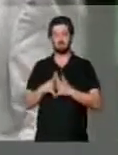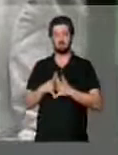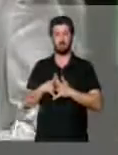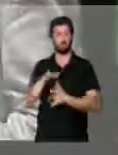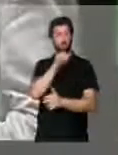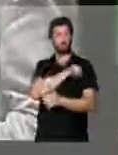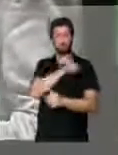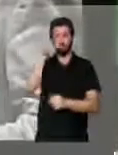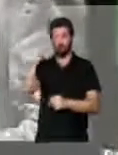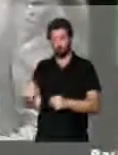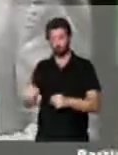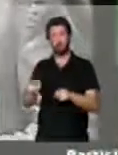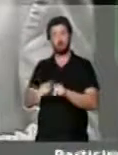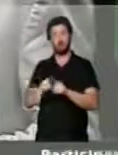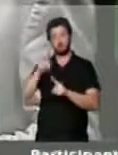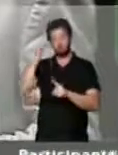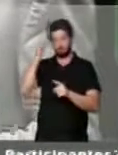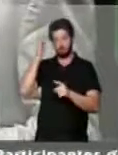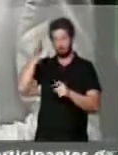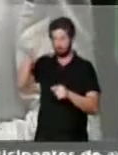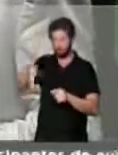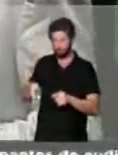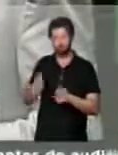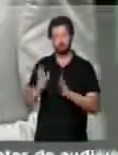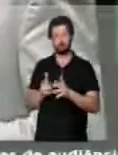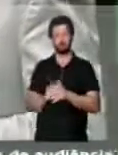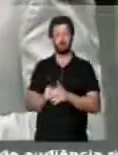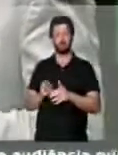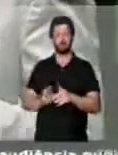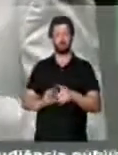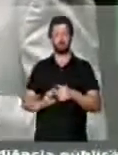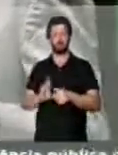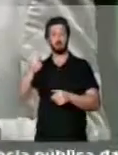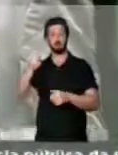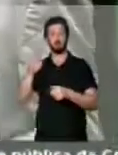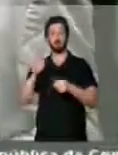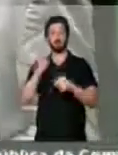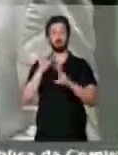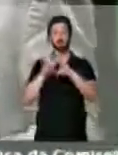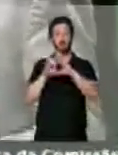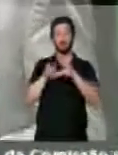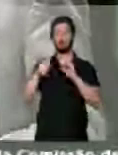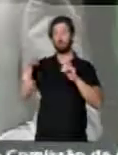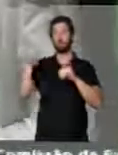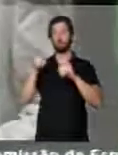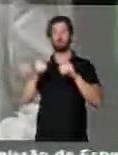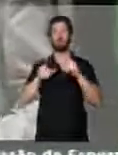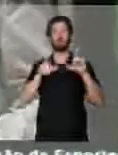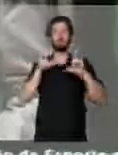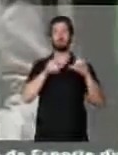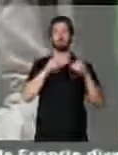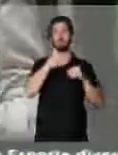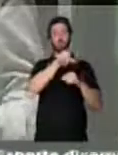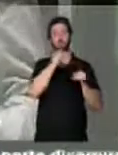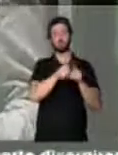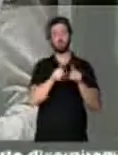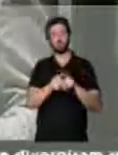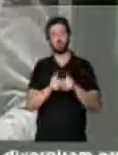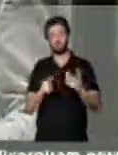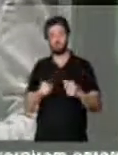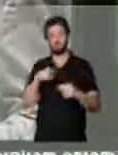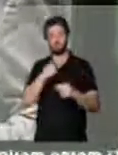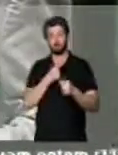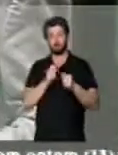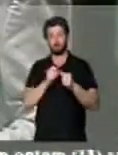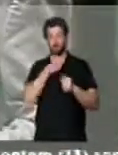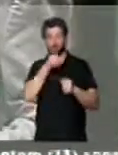Rio de Janeiro e a São Paulo se apresentando na TV Globo e em outras emissoras. Nós tivemos uma